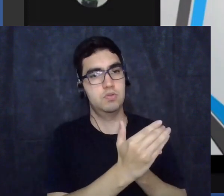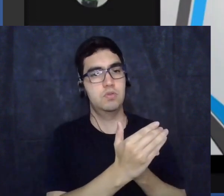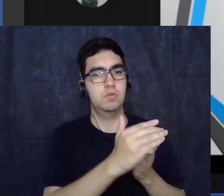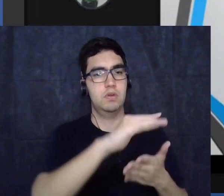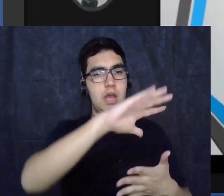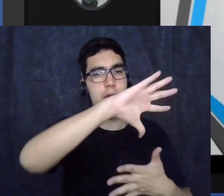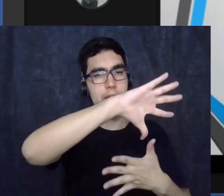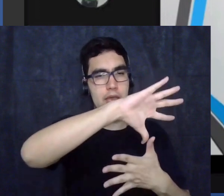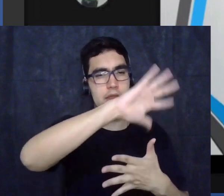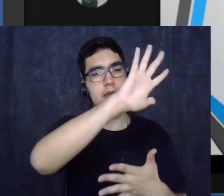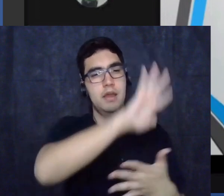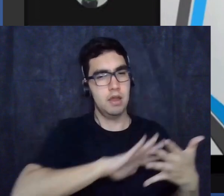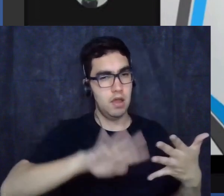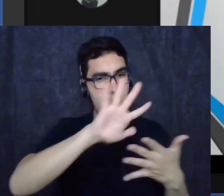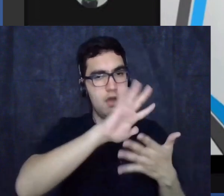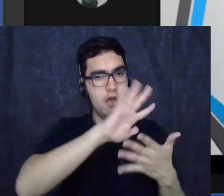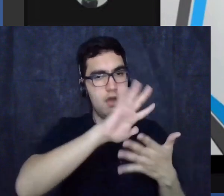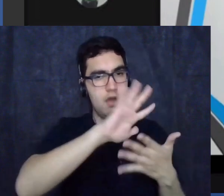por que?